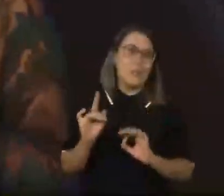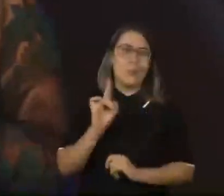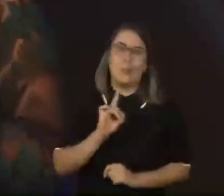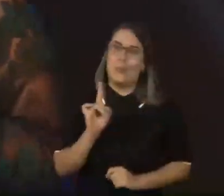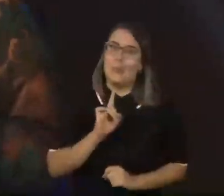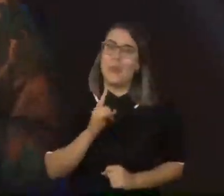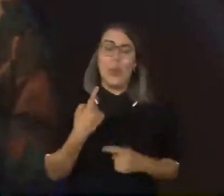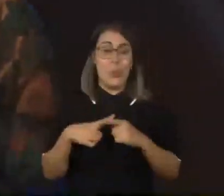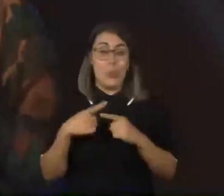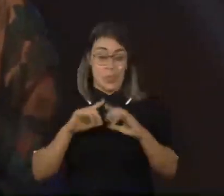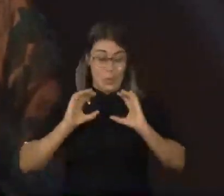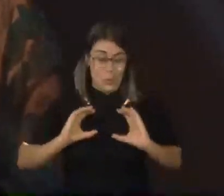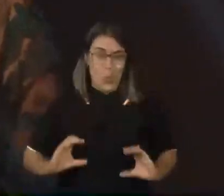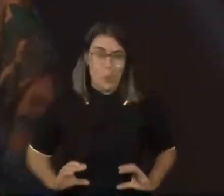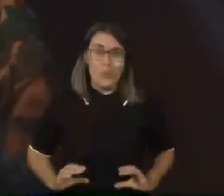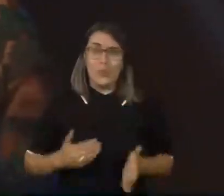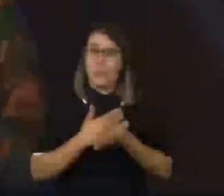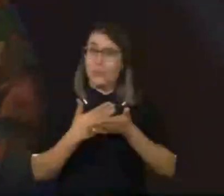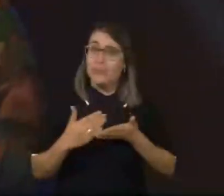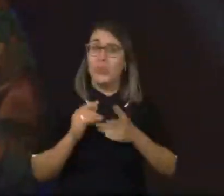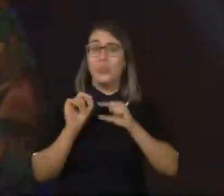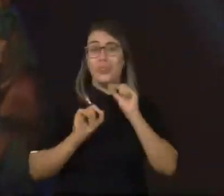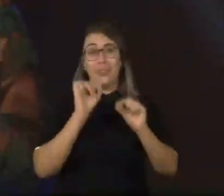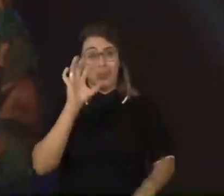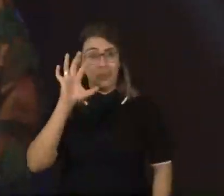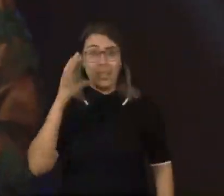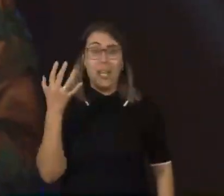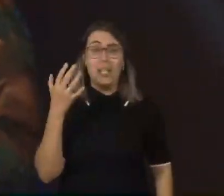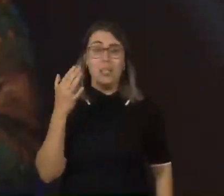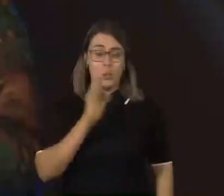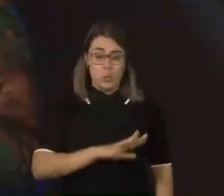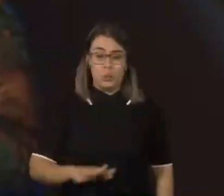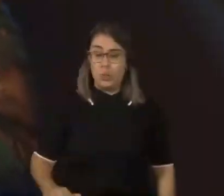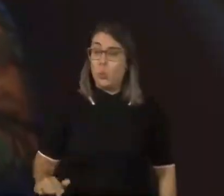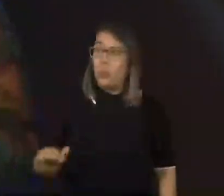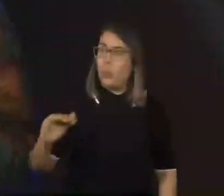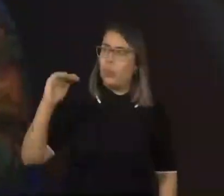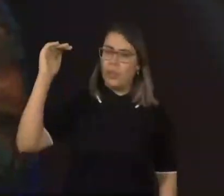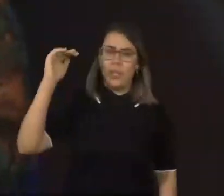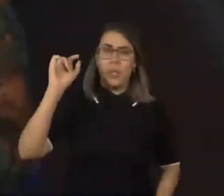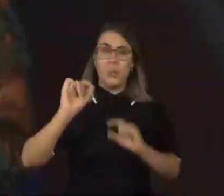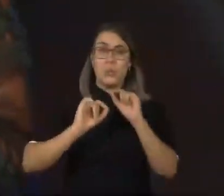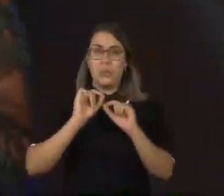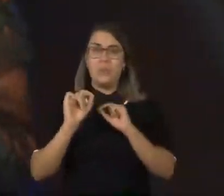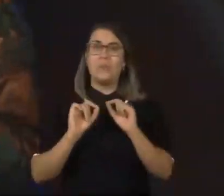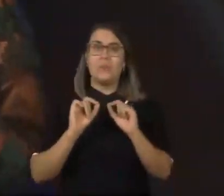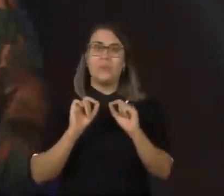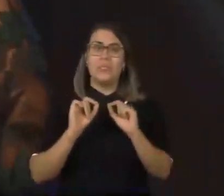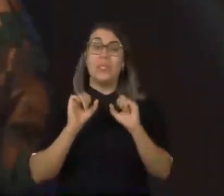quando esse comportamento se perpetua para faixas etárias mais elevadas, isso é